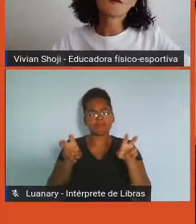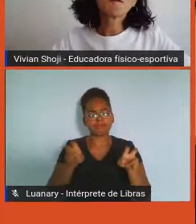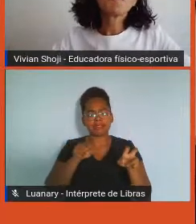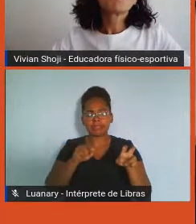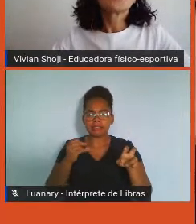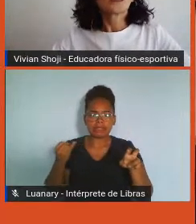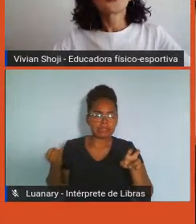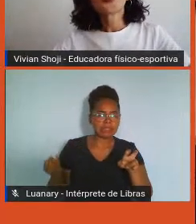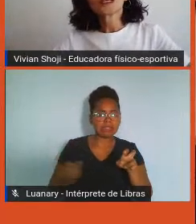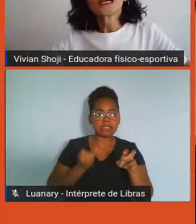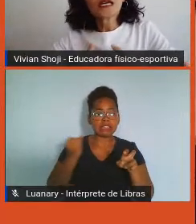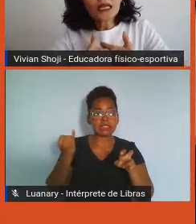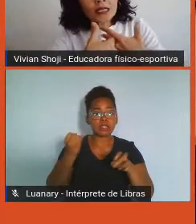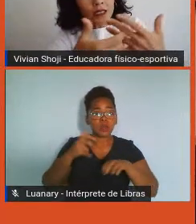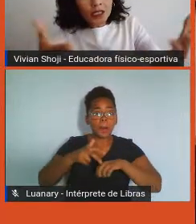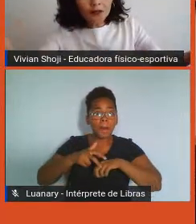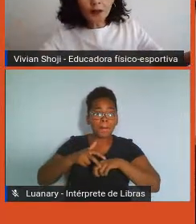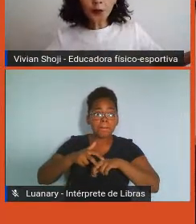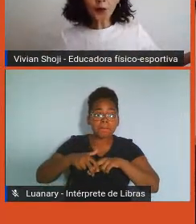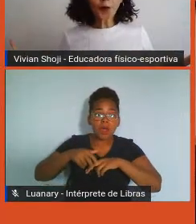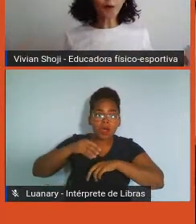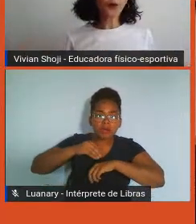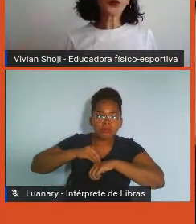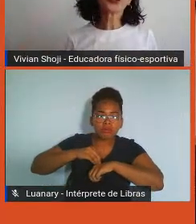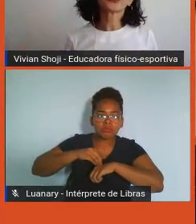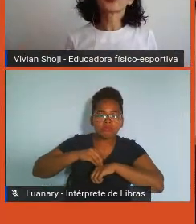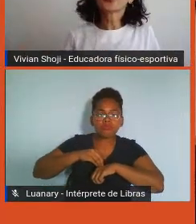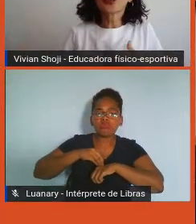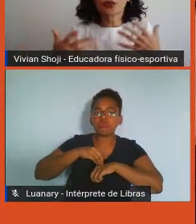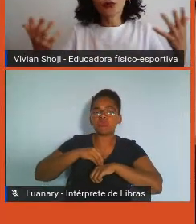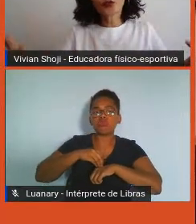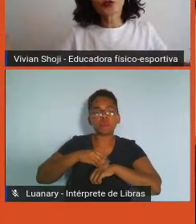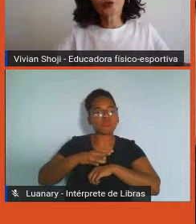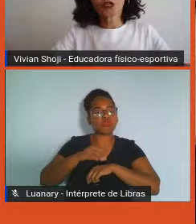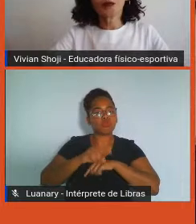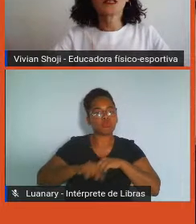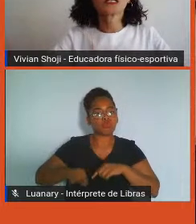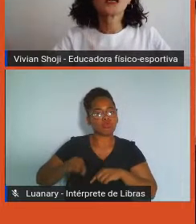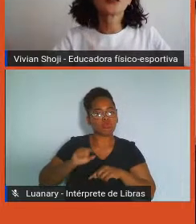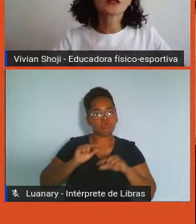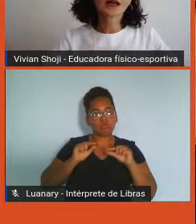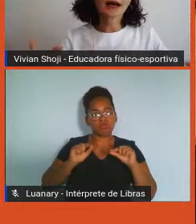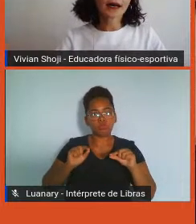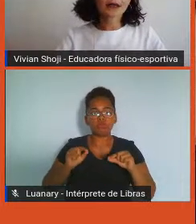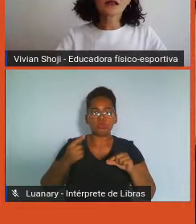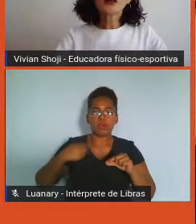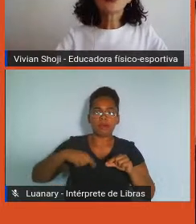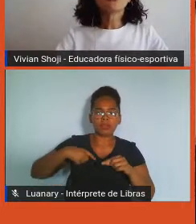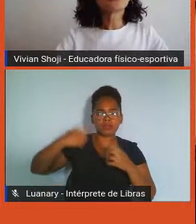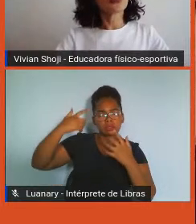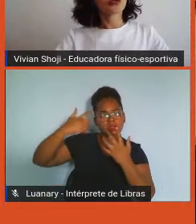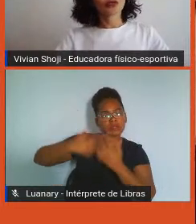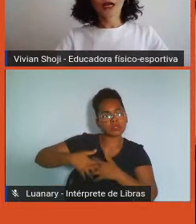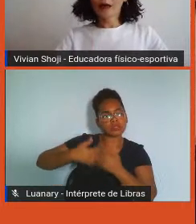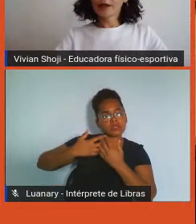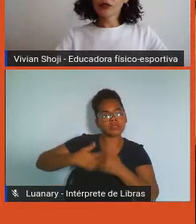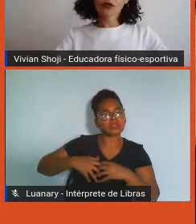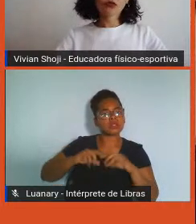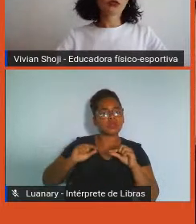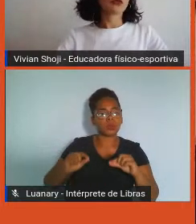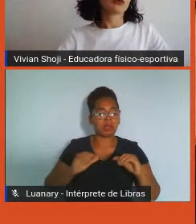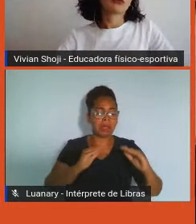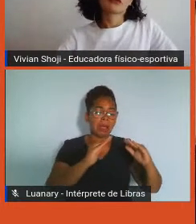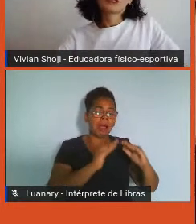Então, pessoal, a gente ressignificou muito tudo, muitos dos temas, né? A nossa casa, os nossos